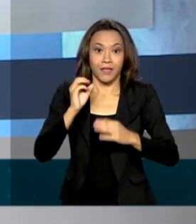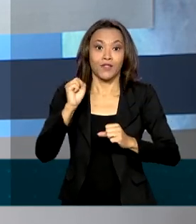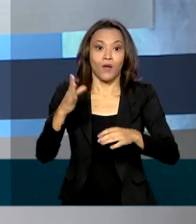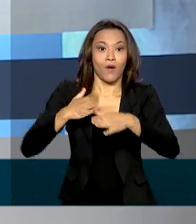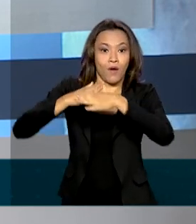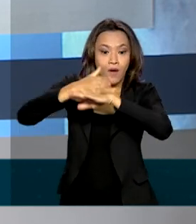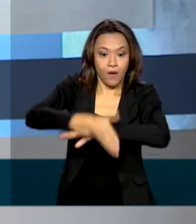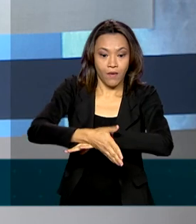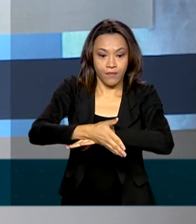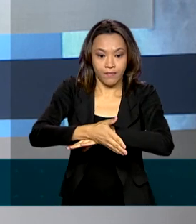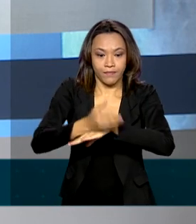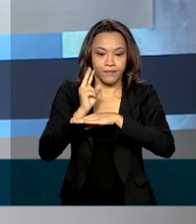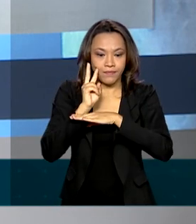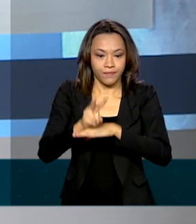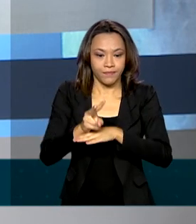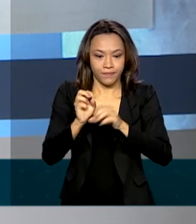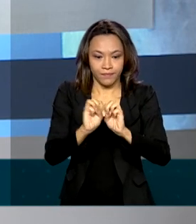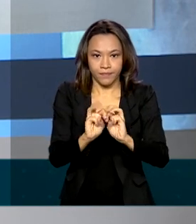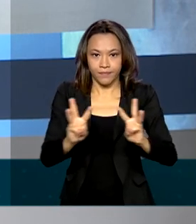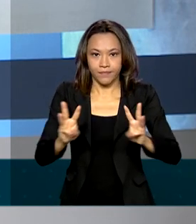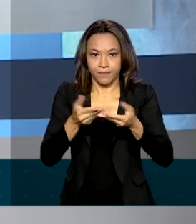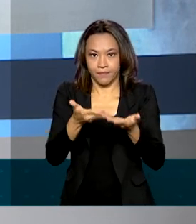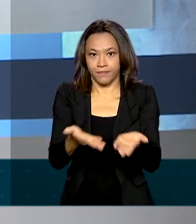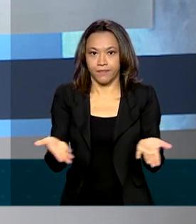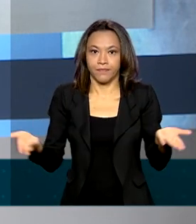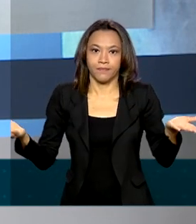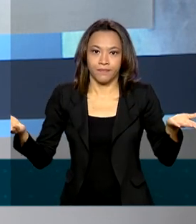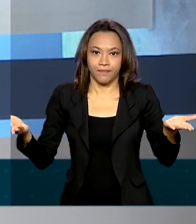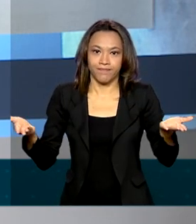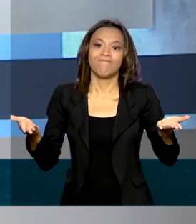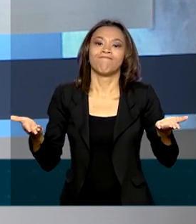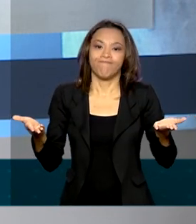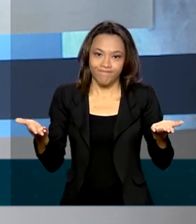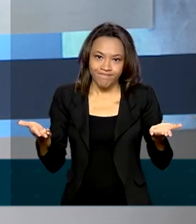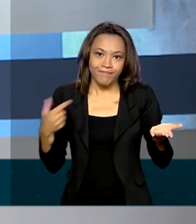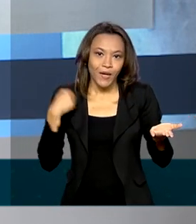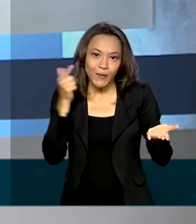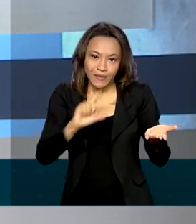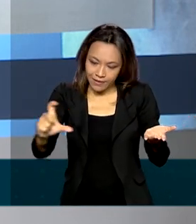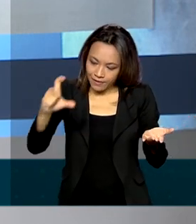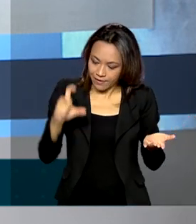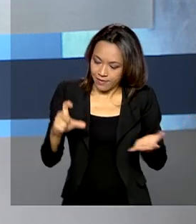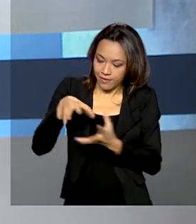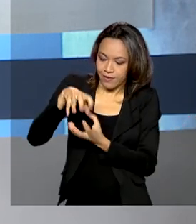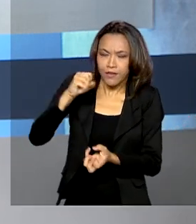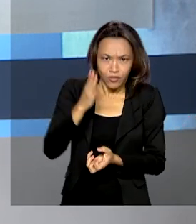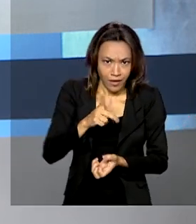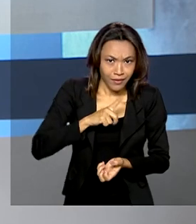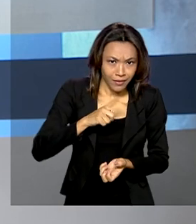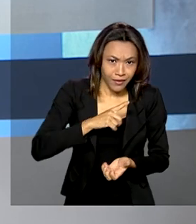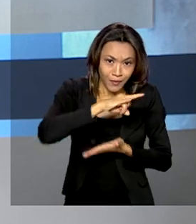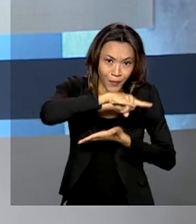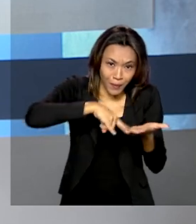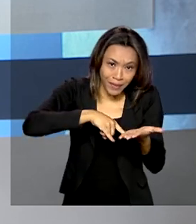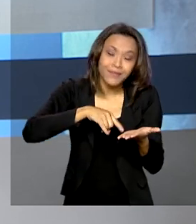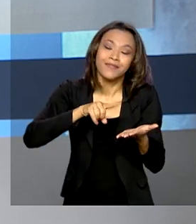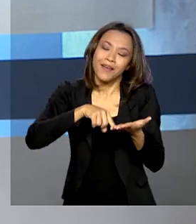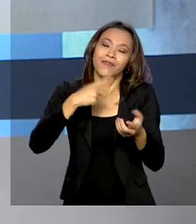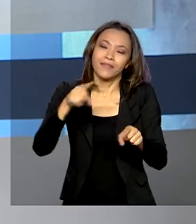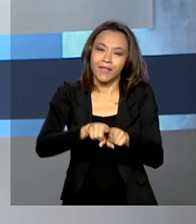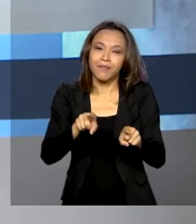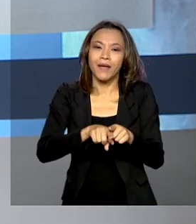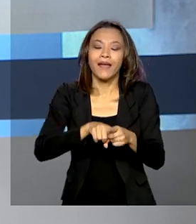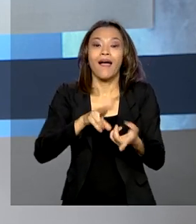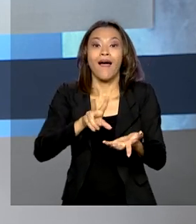carteiraidoso.cidadania.gov.br. Para aqueles que já têm o documento, a validade também foi